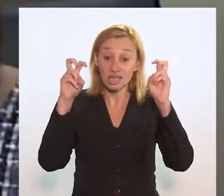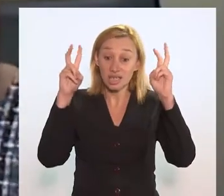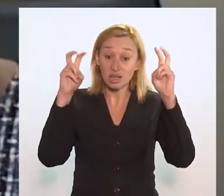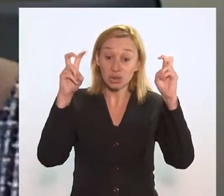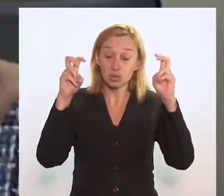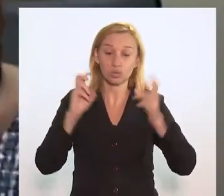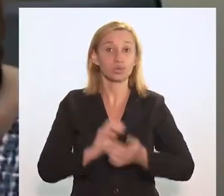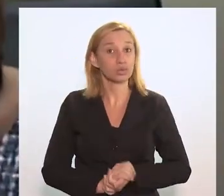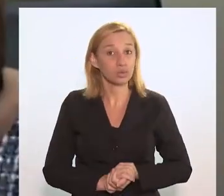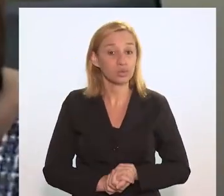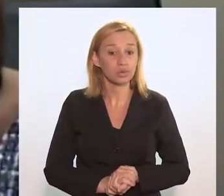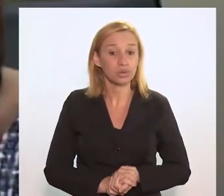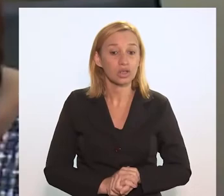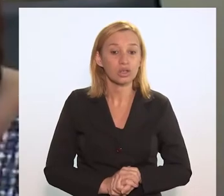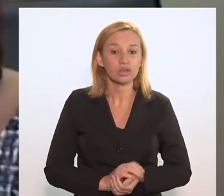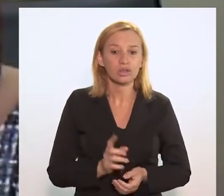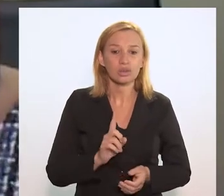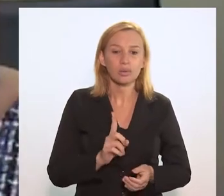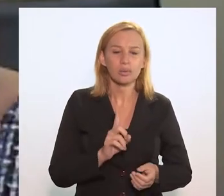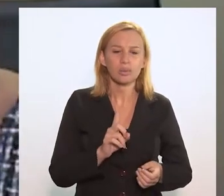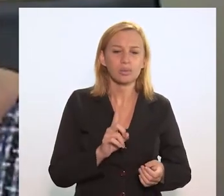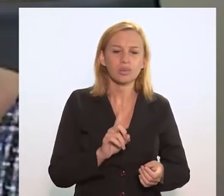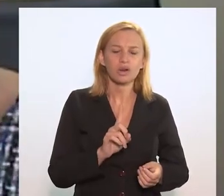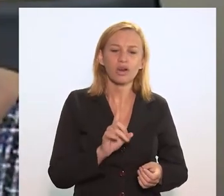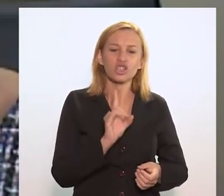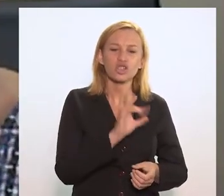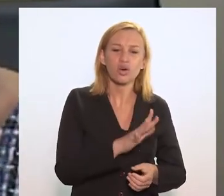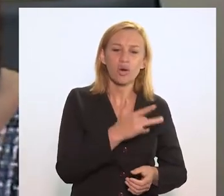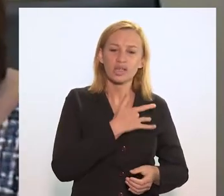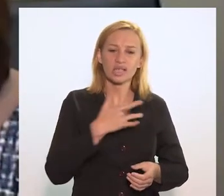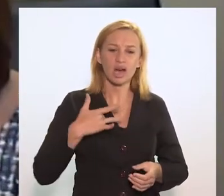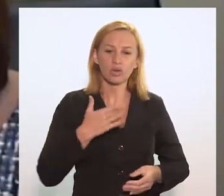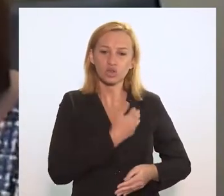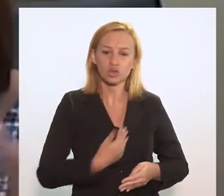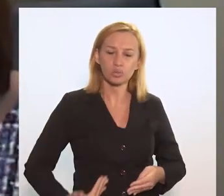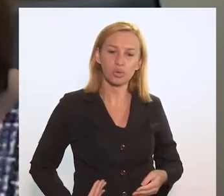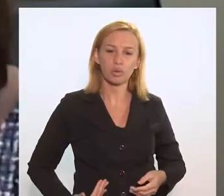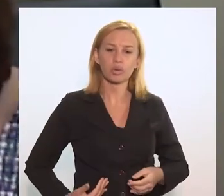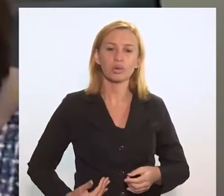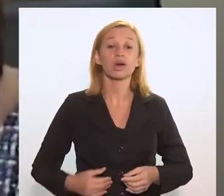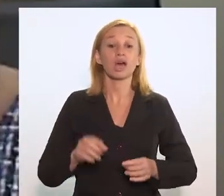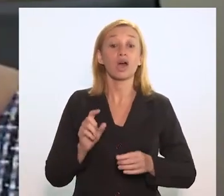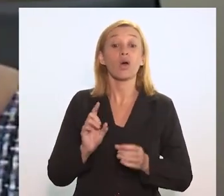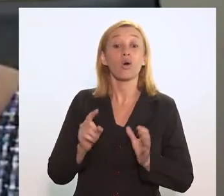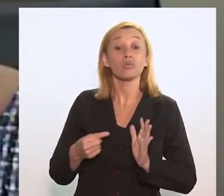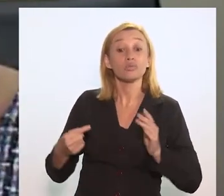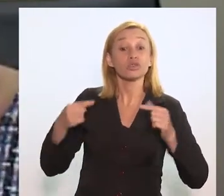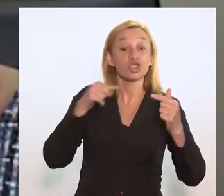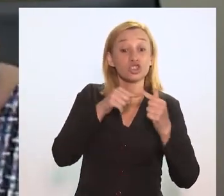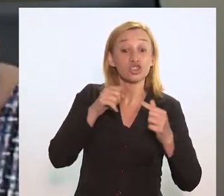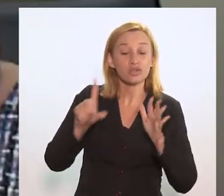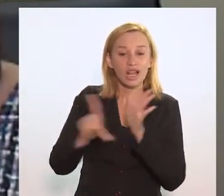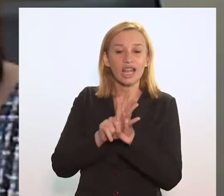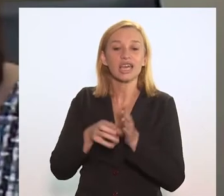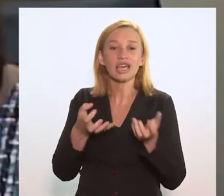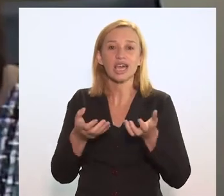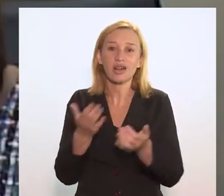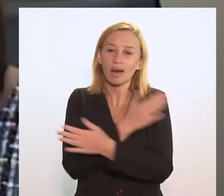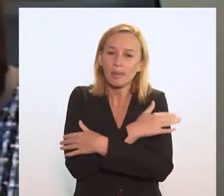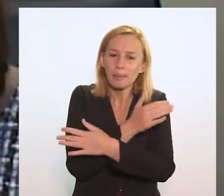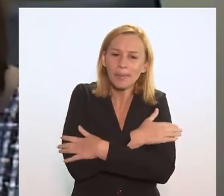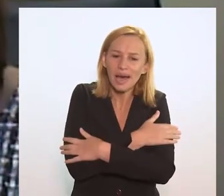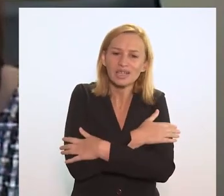passa exclusivamente pela saúde pública. Então, acho que esse é o objetivo da lei. Eu quero